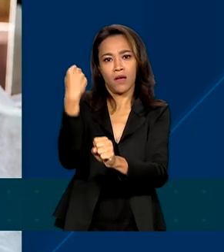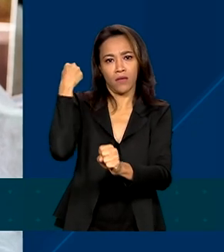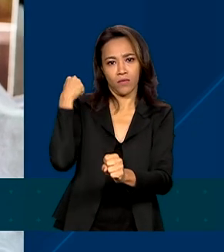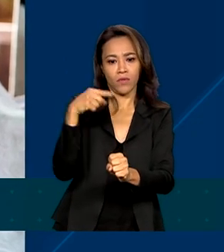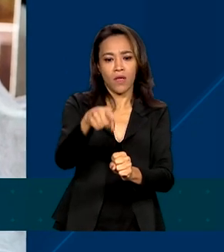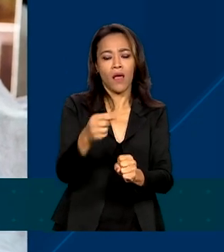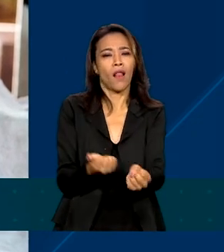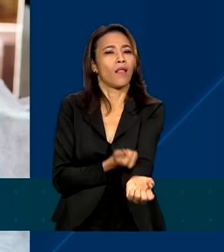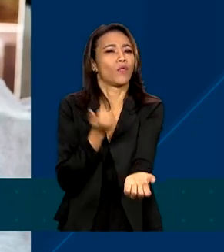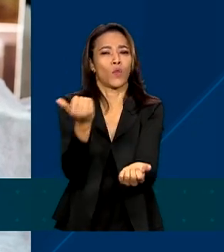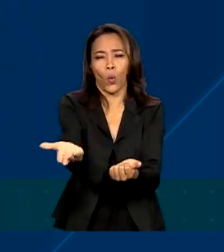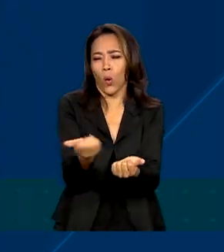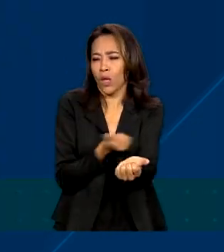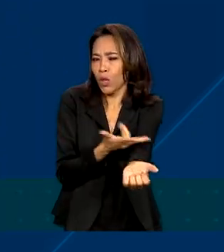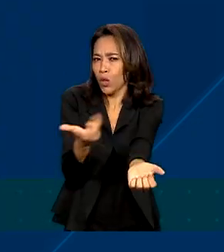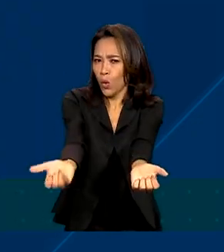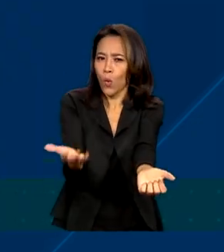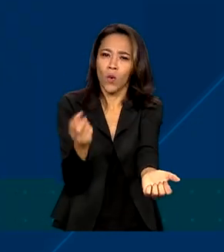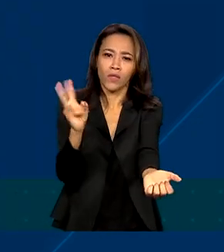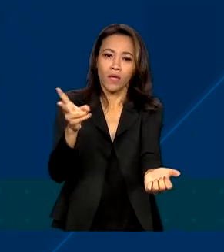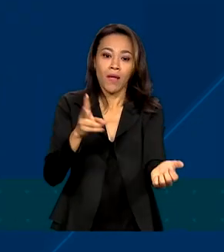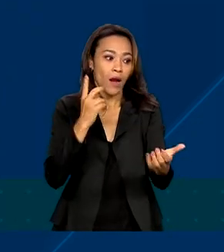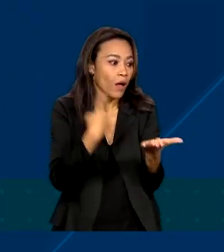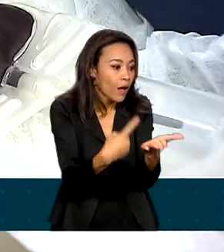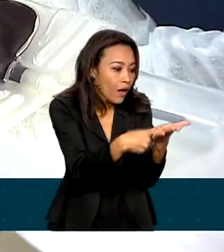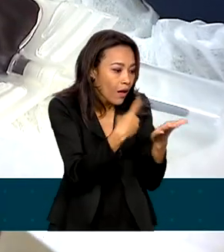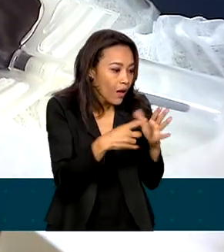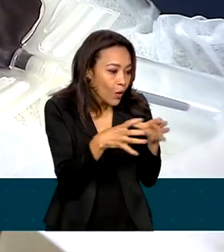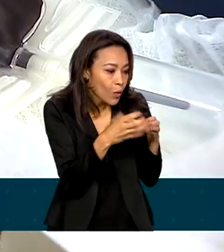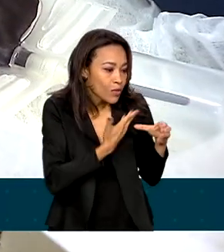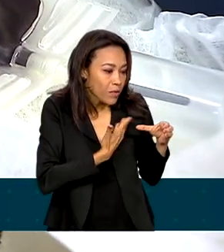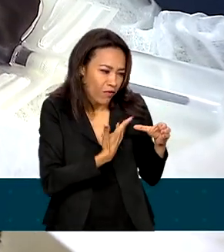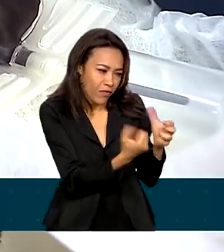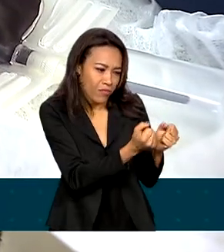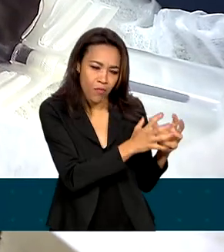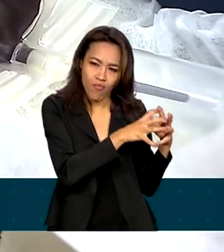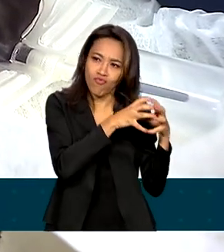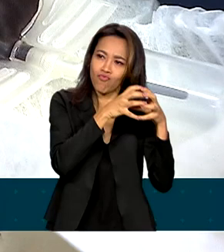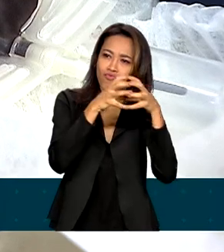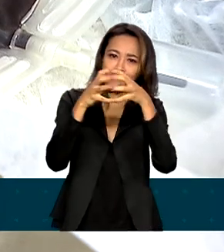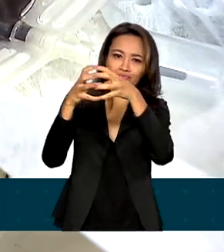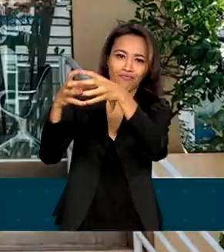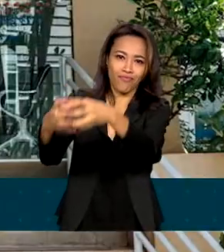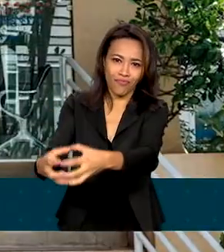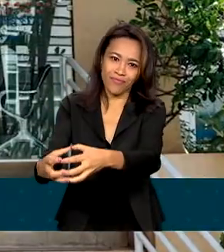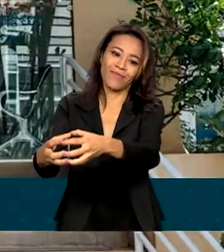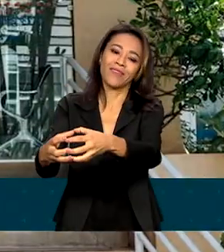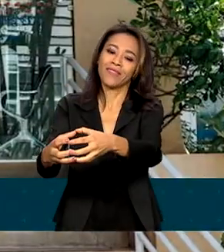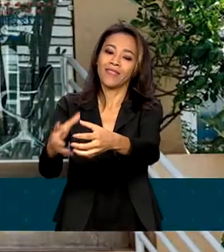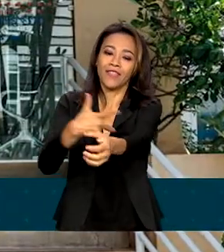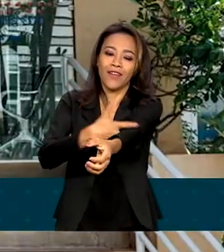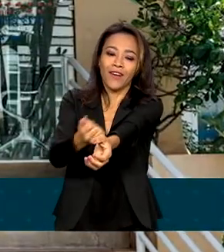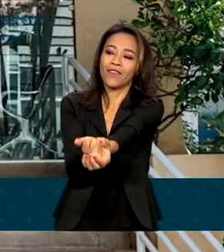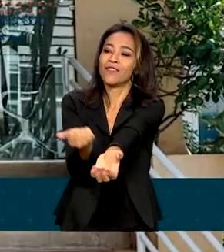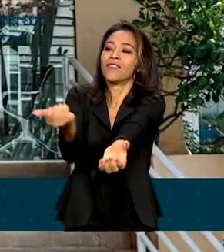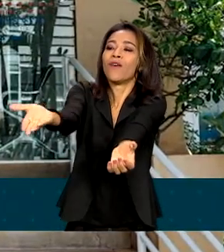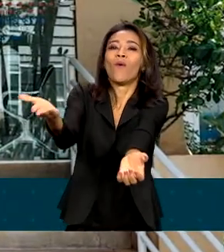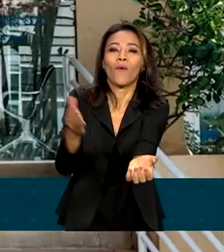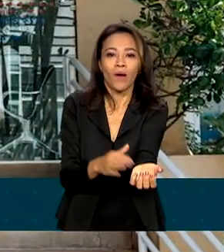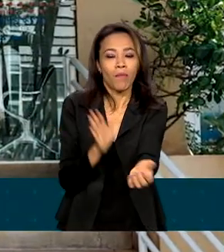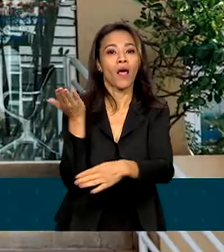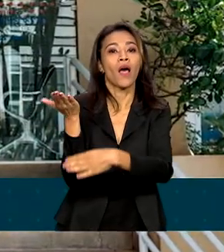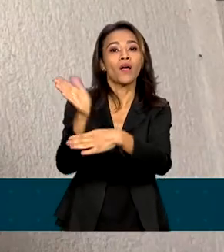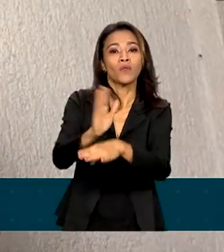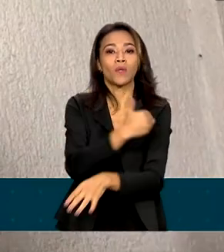de ser doadora assídua, ela organiza grupos de amigos que juntos levam e recebem a felicidade de ajudar